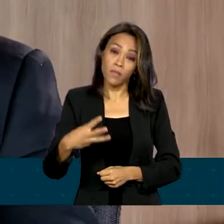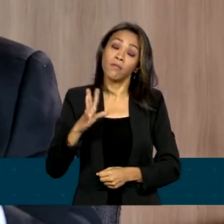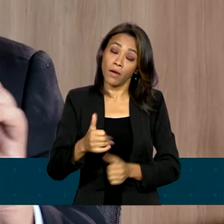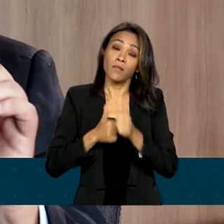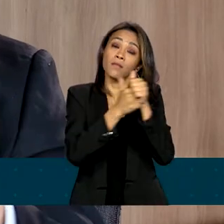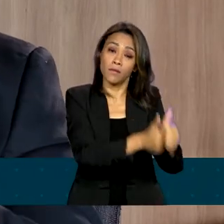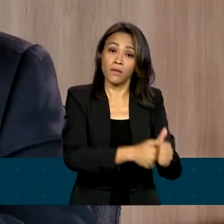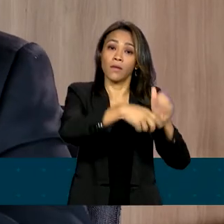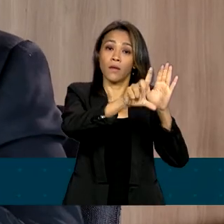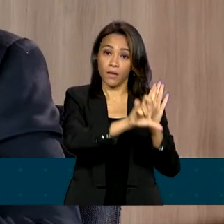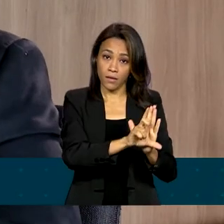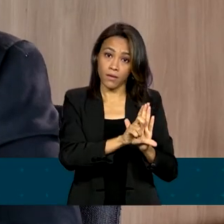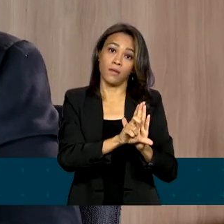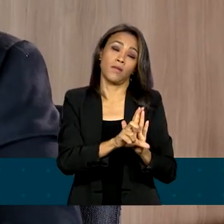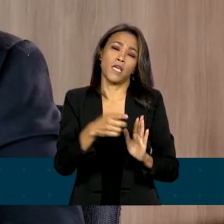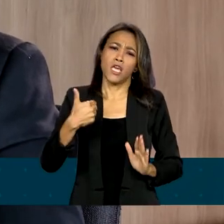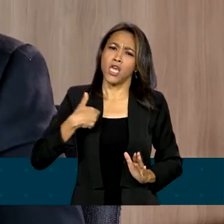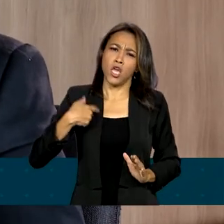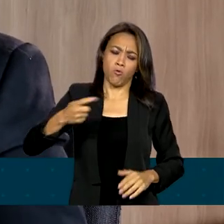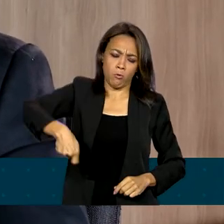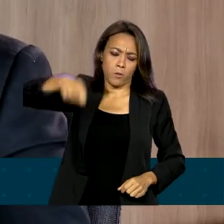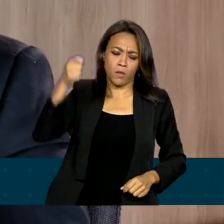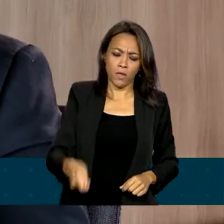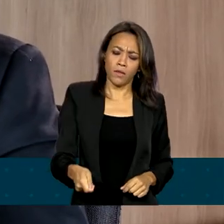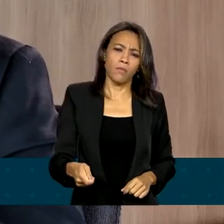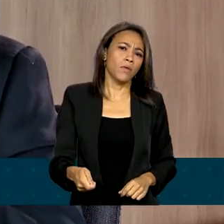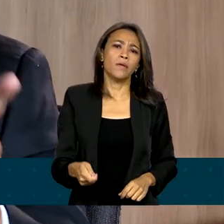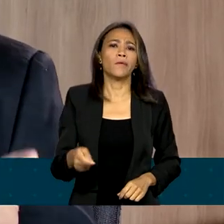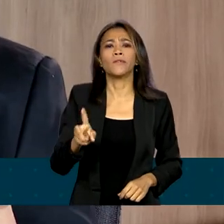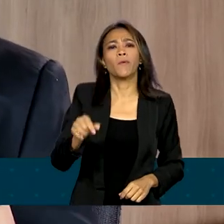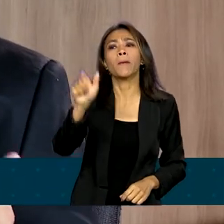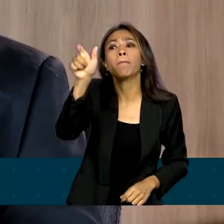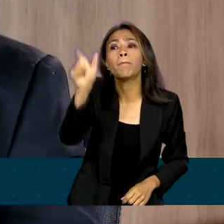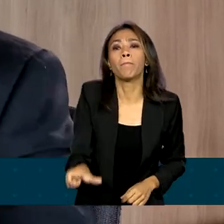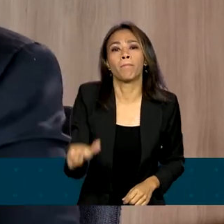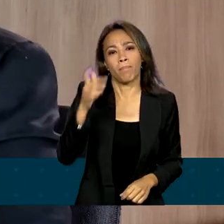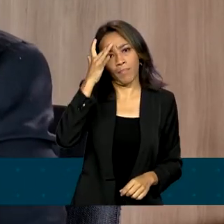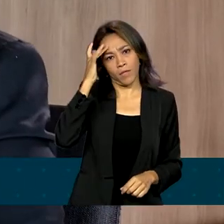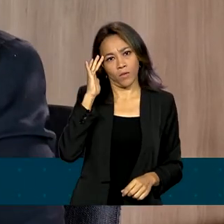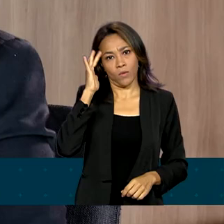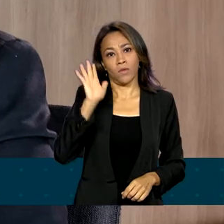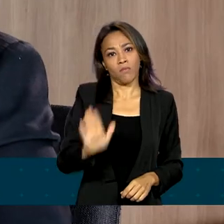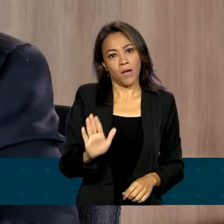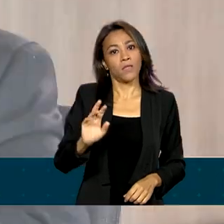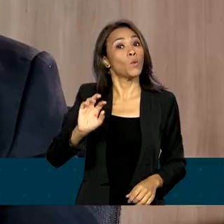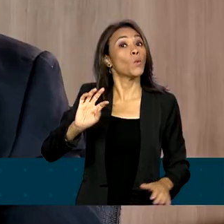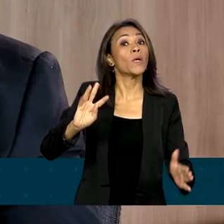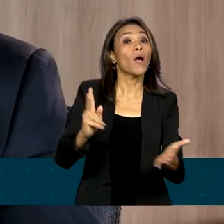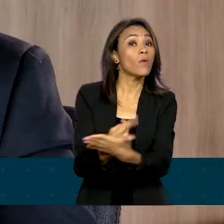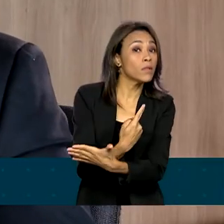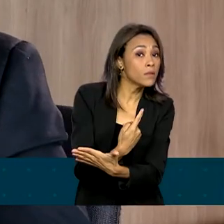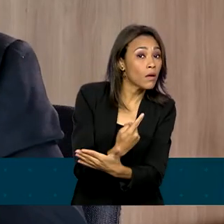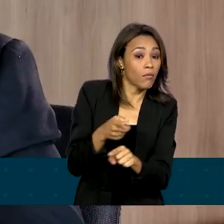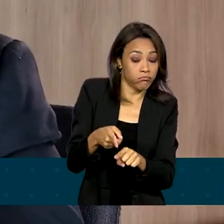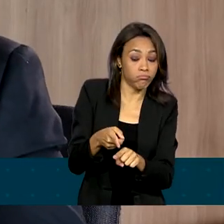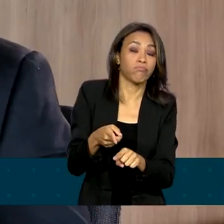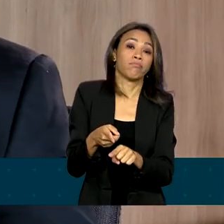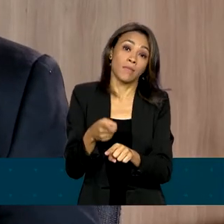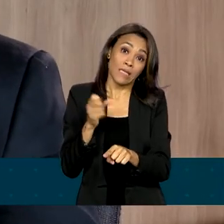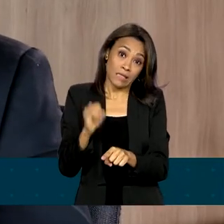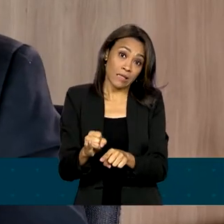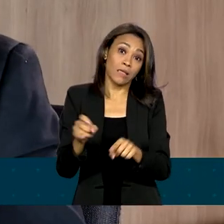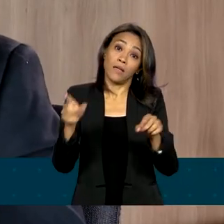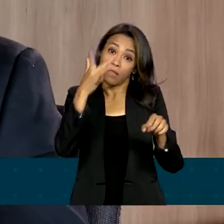E eu não determino que a lei seja aplicada em relação a pessoas, e sim em relação a fatos. Se essa pessoa é agente